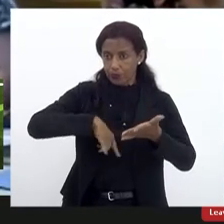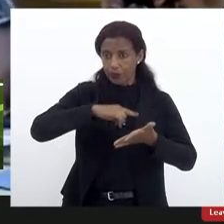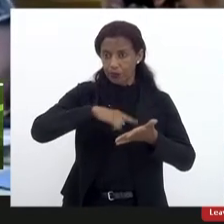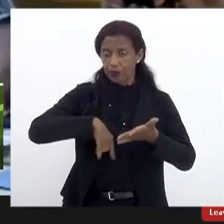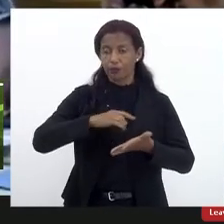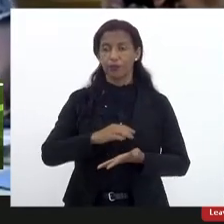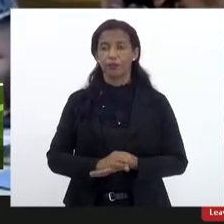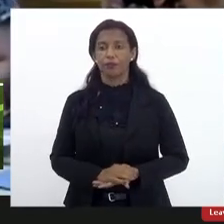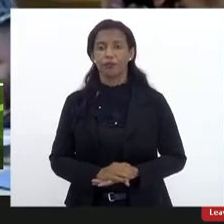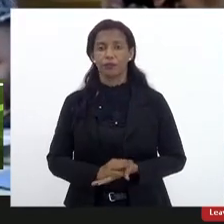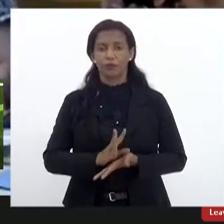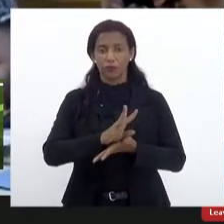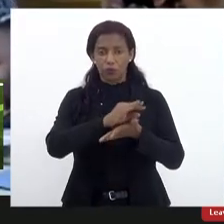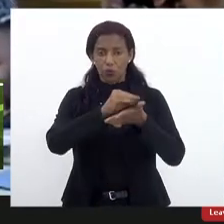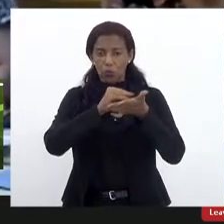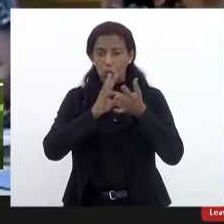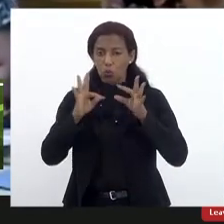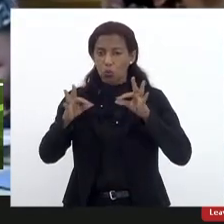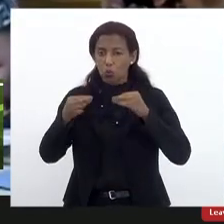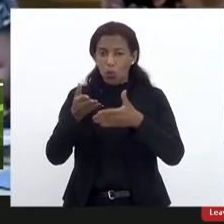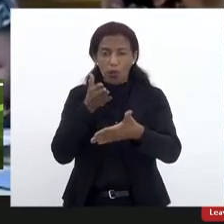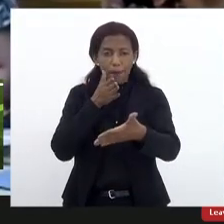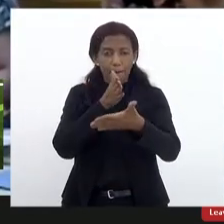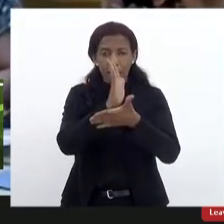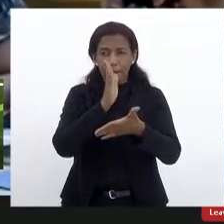toda a aprovação, né,